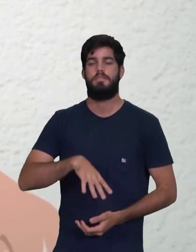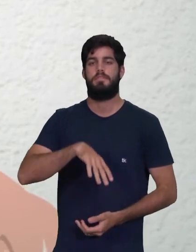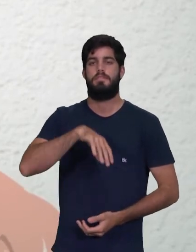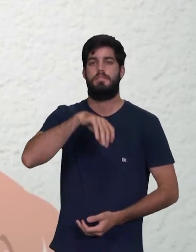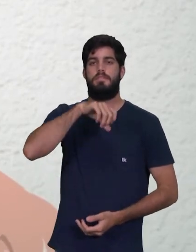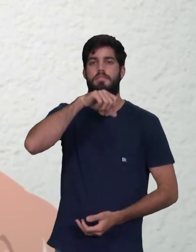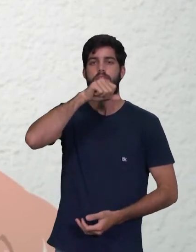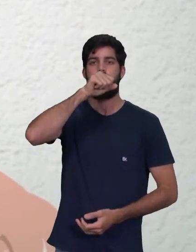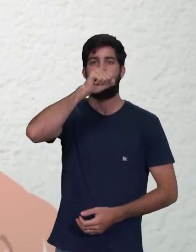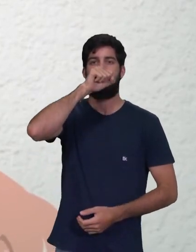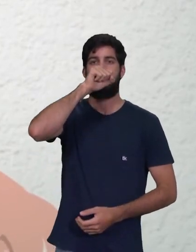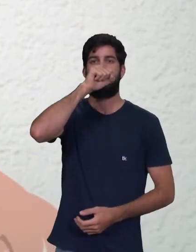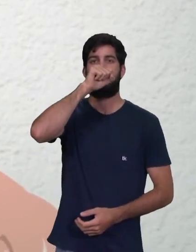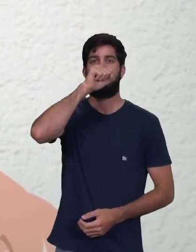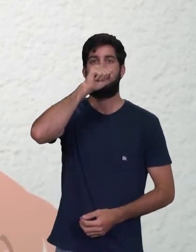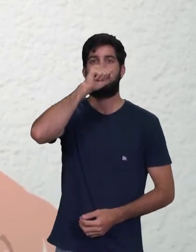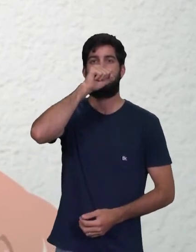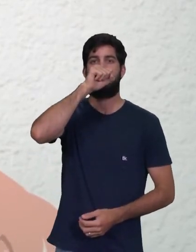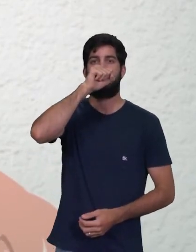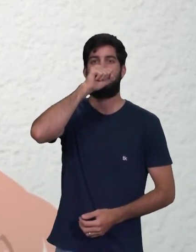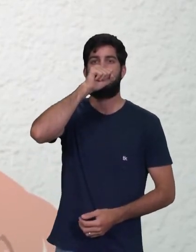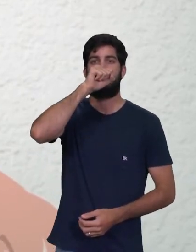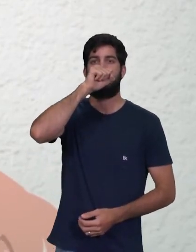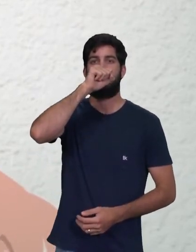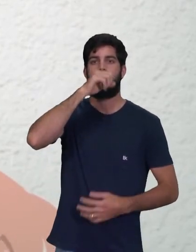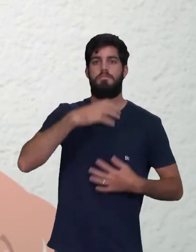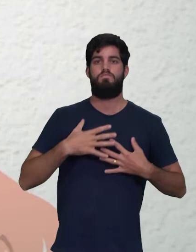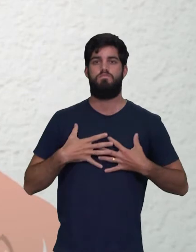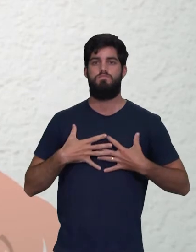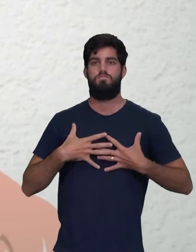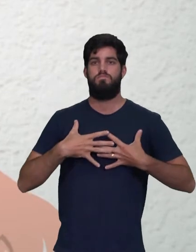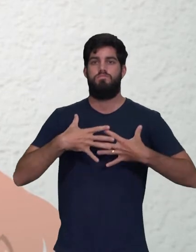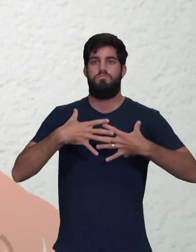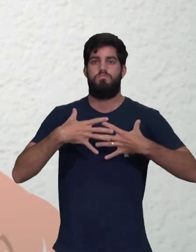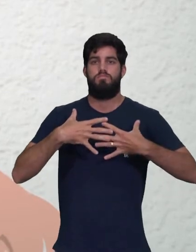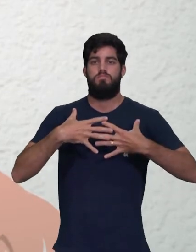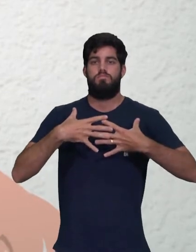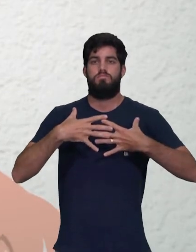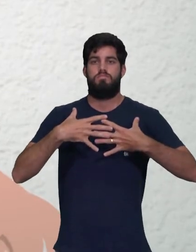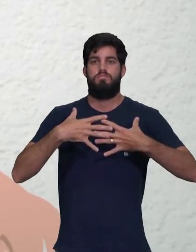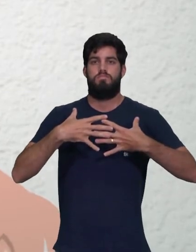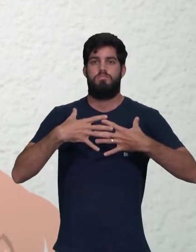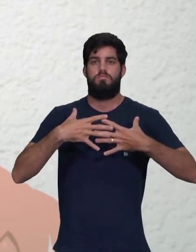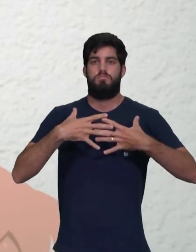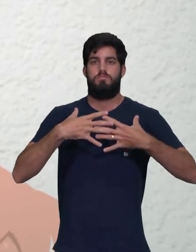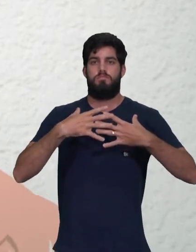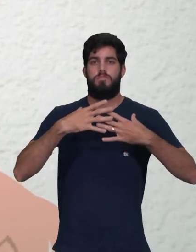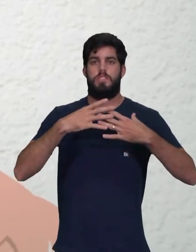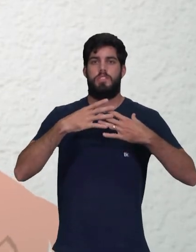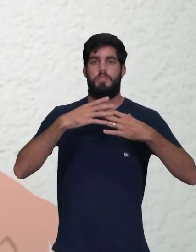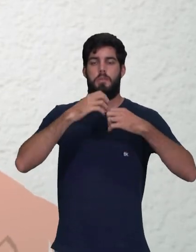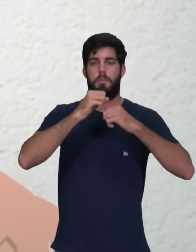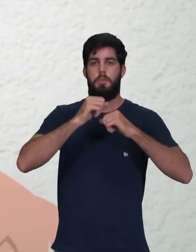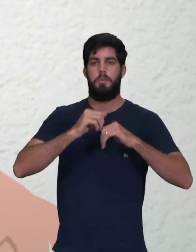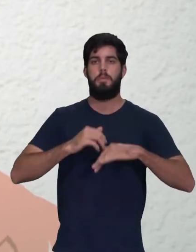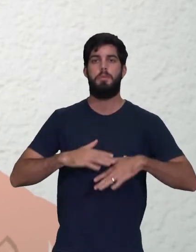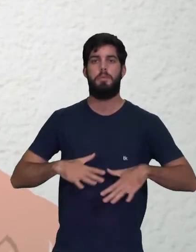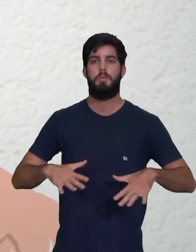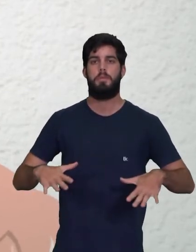Inspire. Enche o peito de ar. E